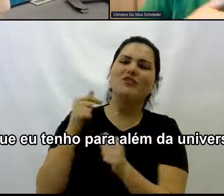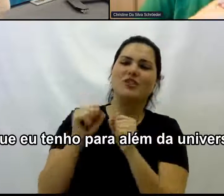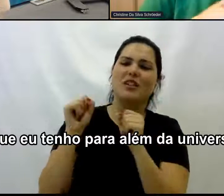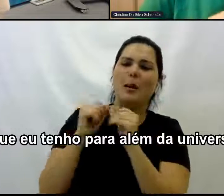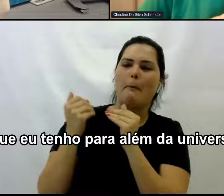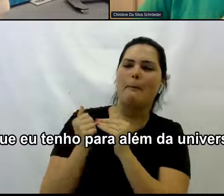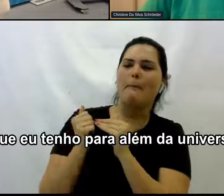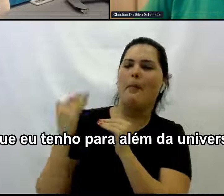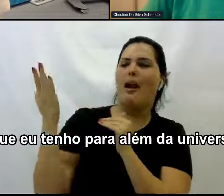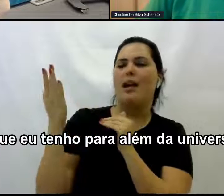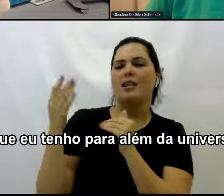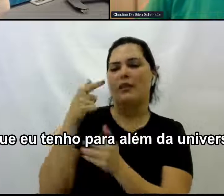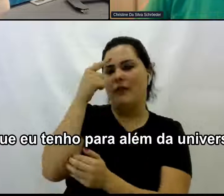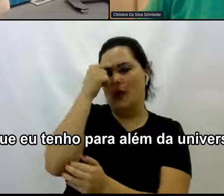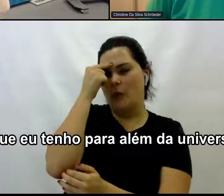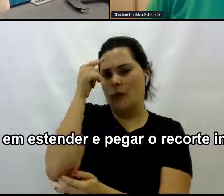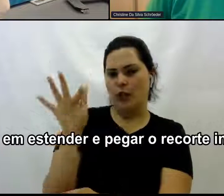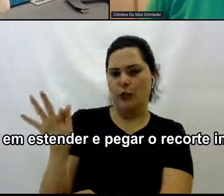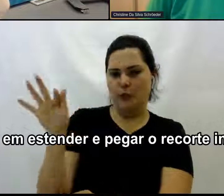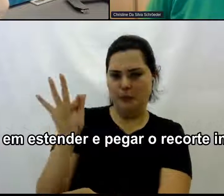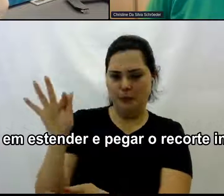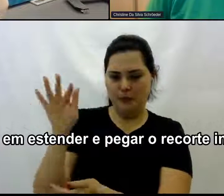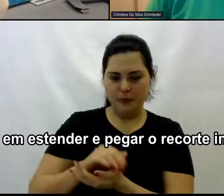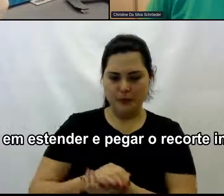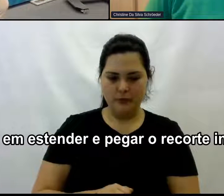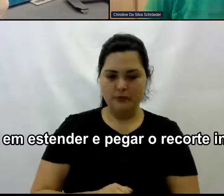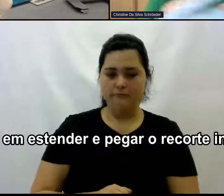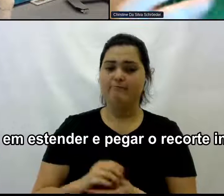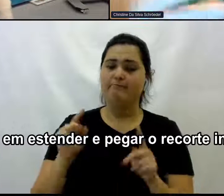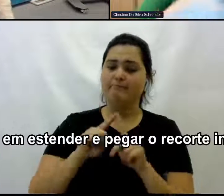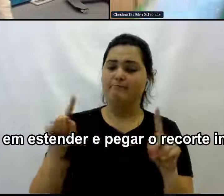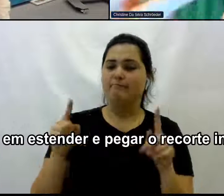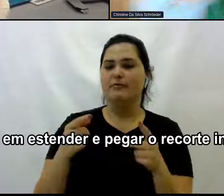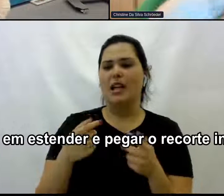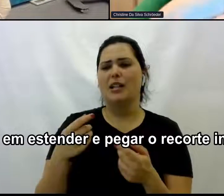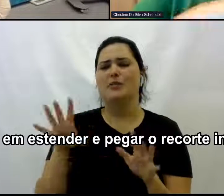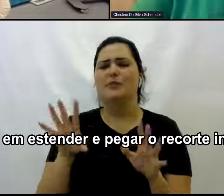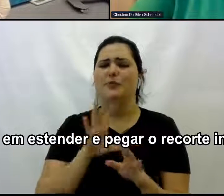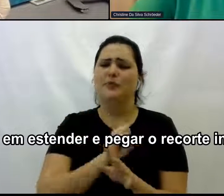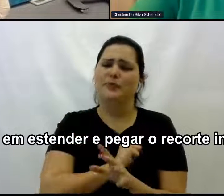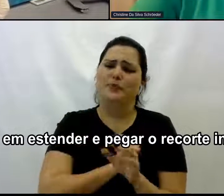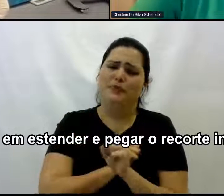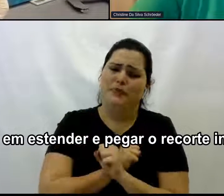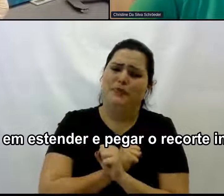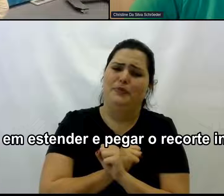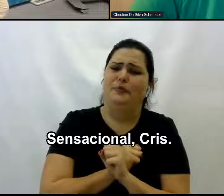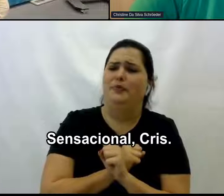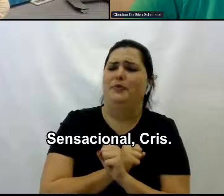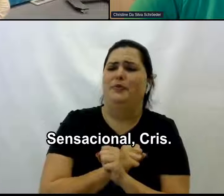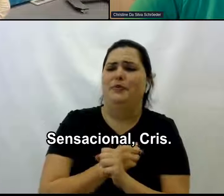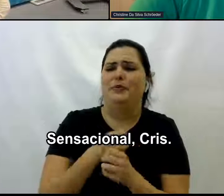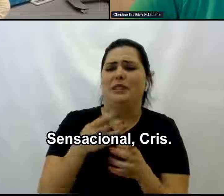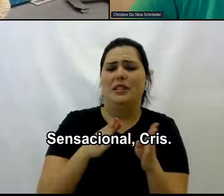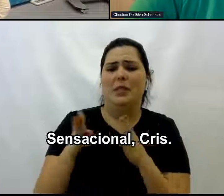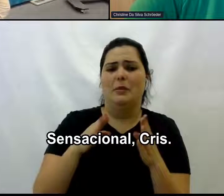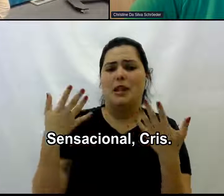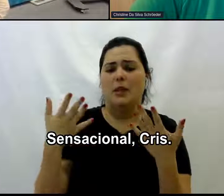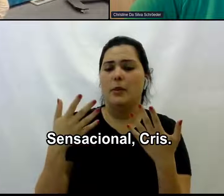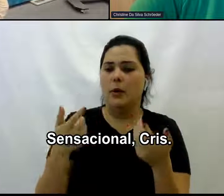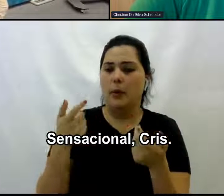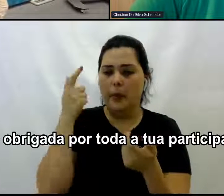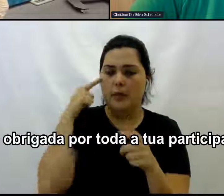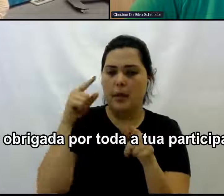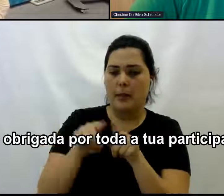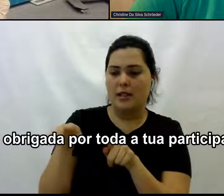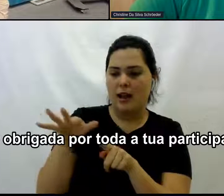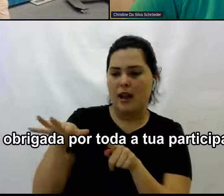universidade Agora Mas eu penso Em estender assim Pegar o recorte Interseccional Sensacional Cris